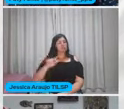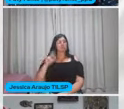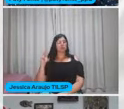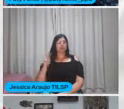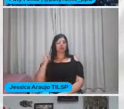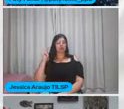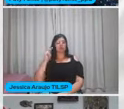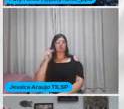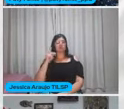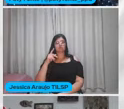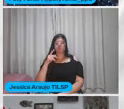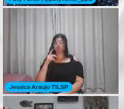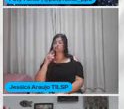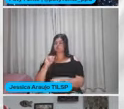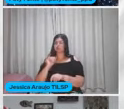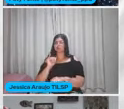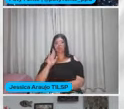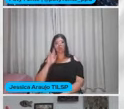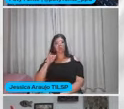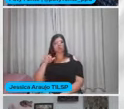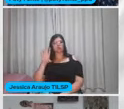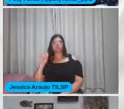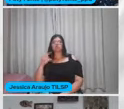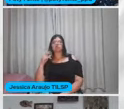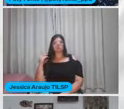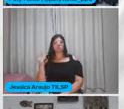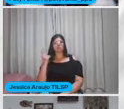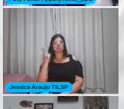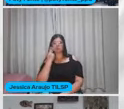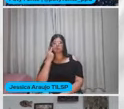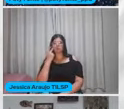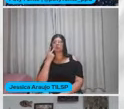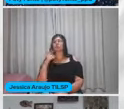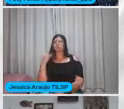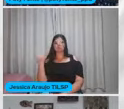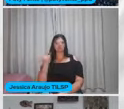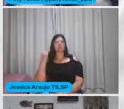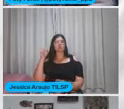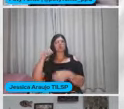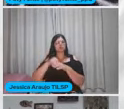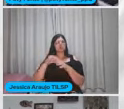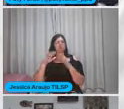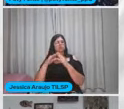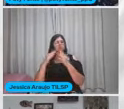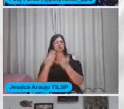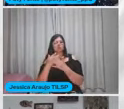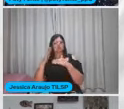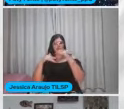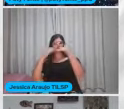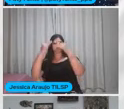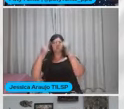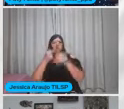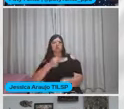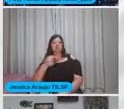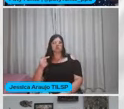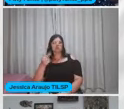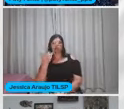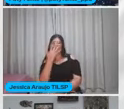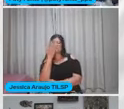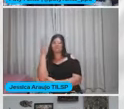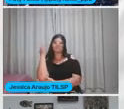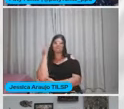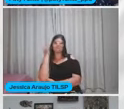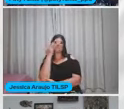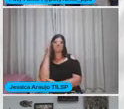recursos naturais Isso muito importante Quantas vezes Dentro da escola Desenvolve um projeto Na semana do meio ambiente